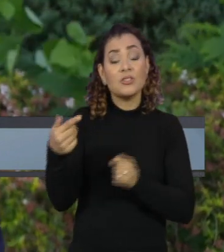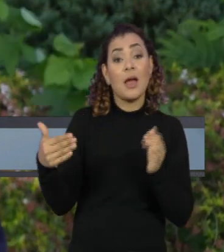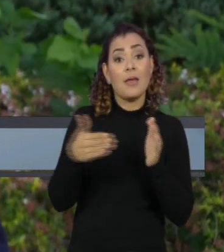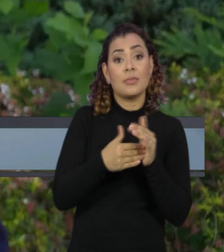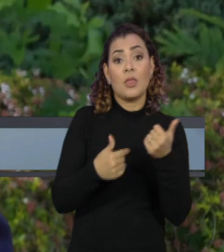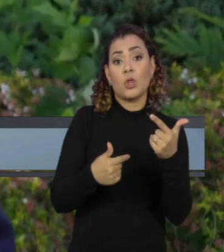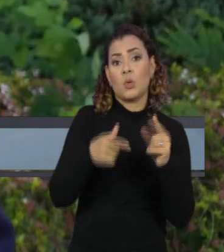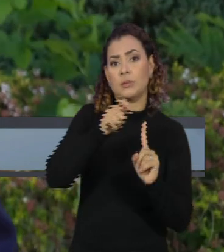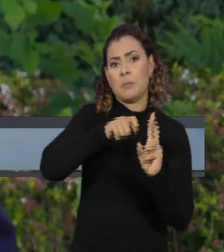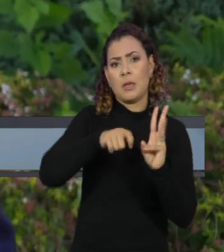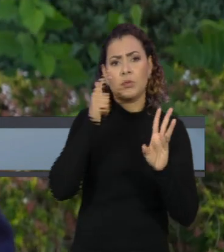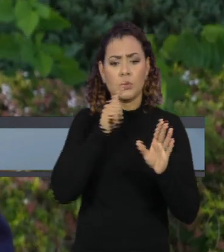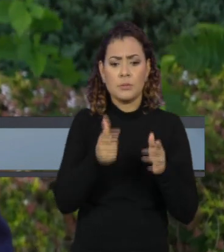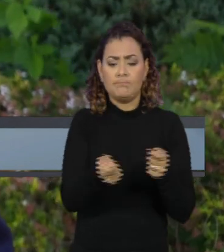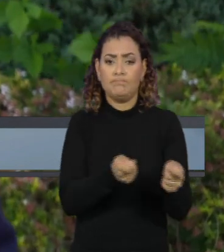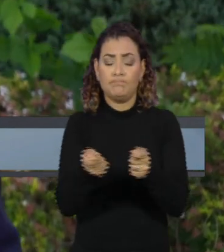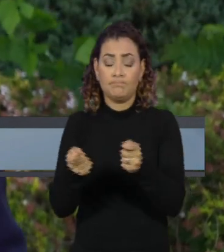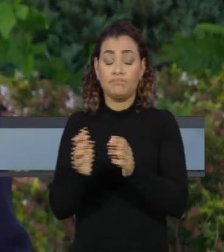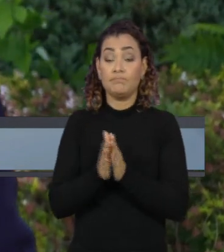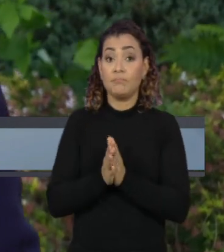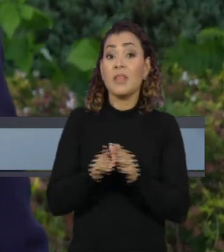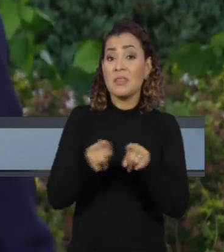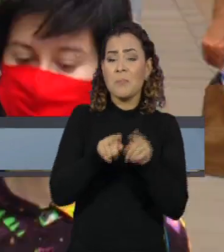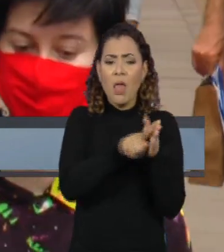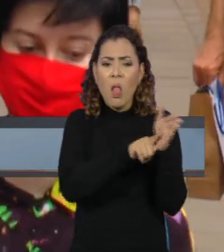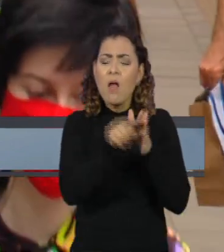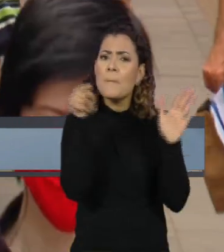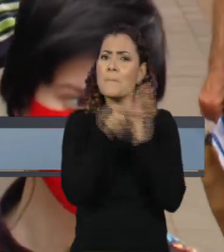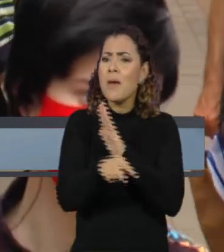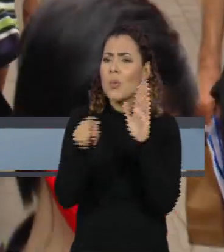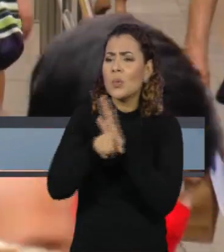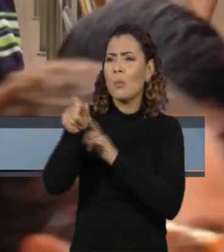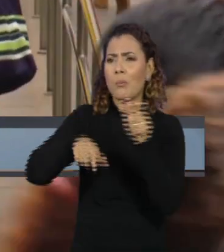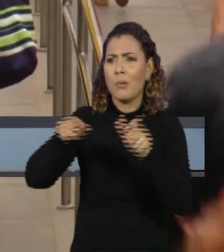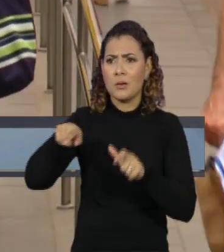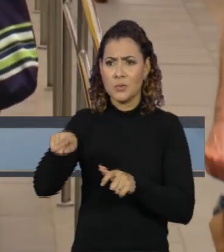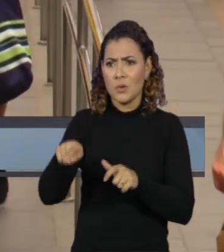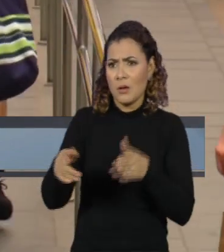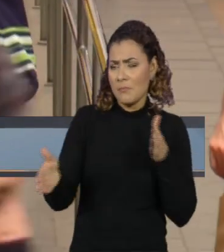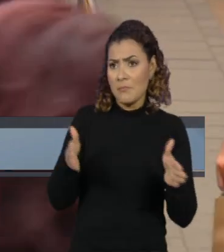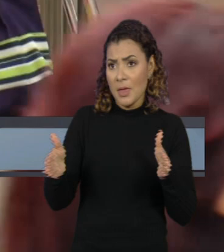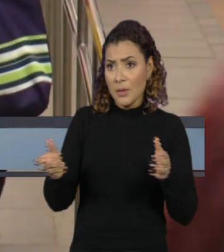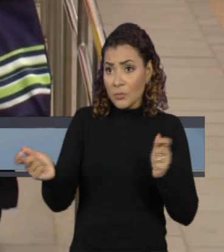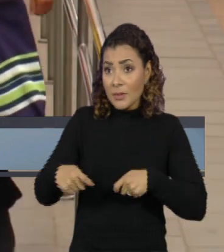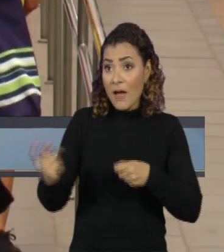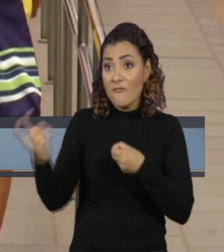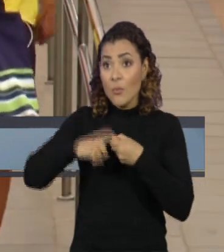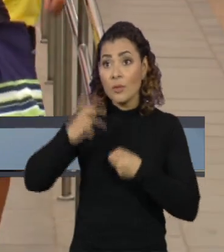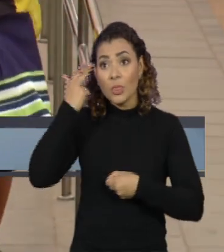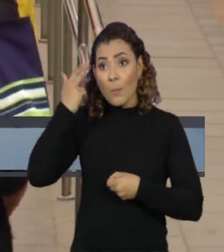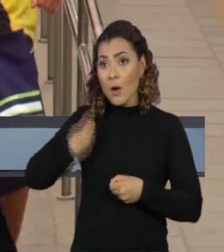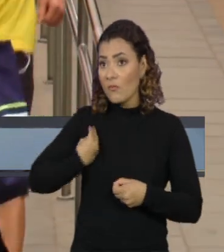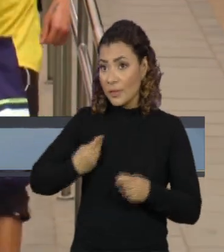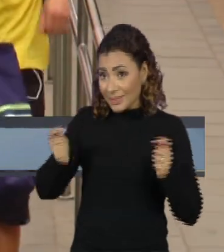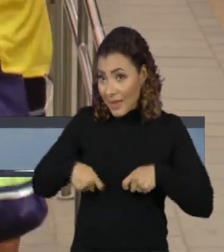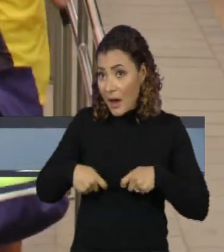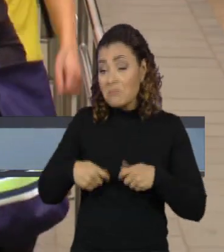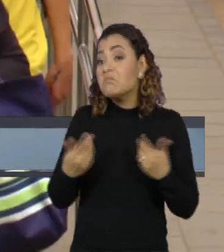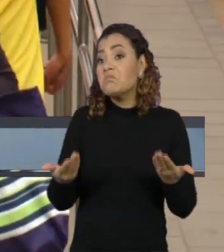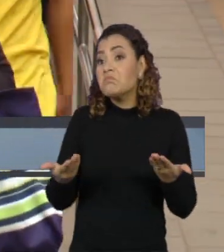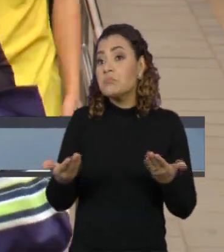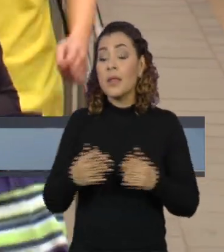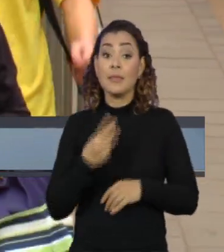12 meses. O Instituto também questionou os entrevistados sobre quando será possível voltar à normalidade. Para